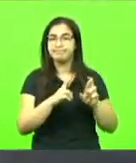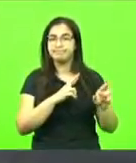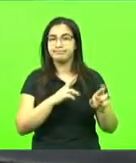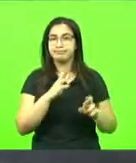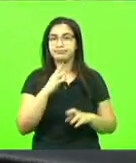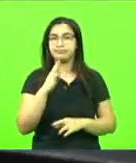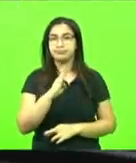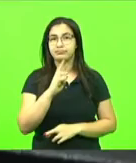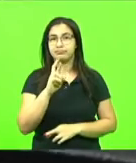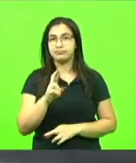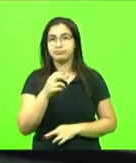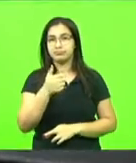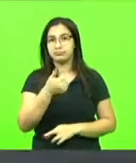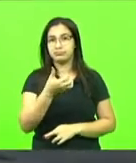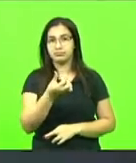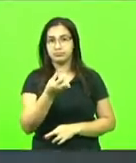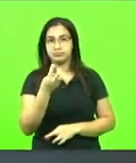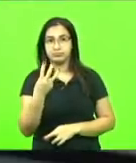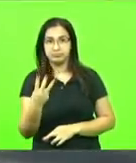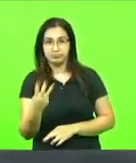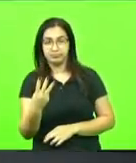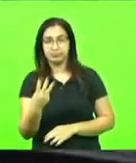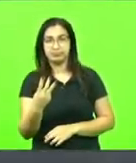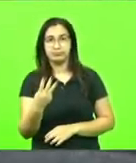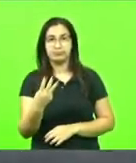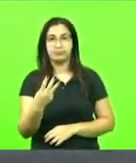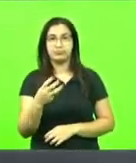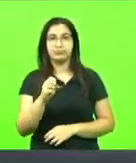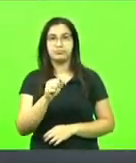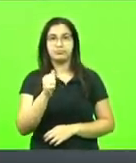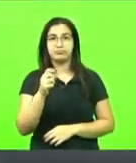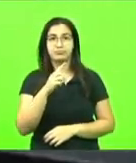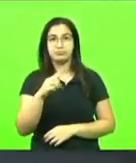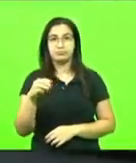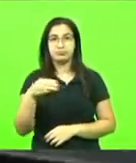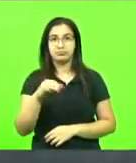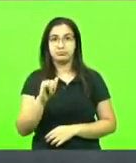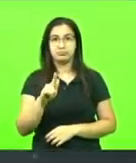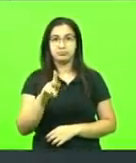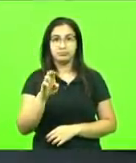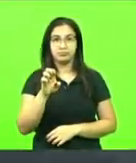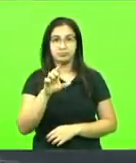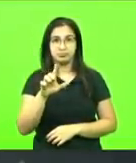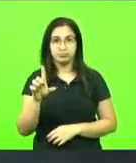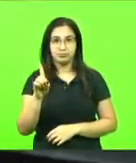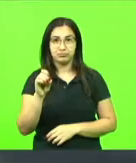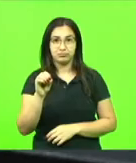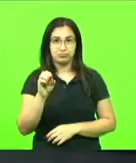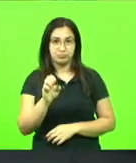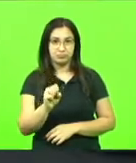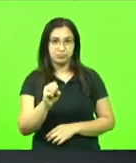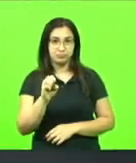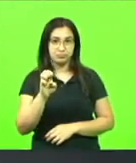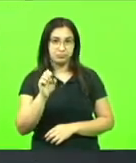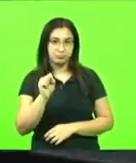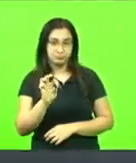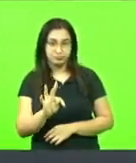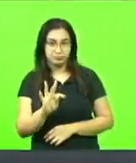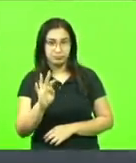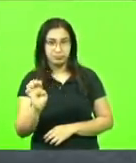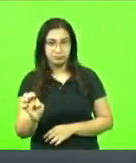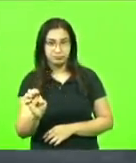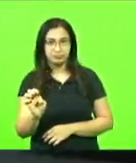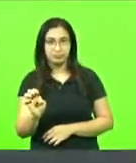desde o município de São Miguel do Oeste até Dionísio Serqueira, na divisa com a Argentina e o Estado do